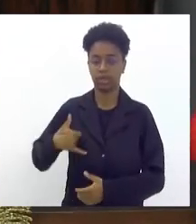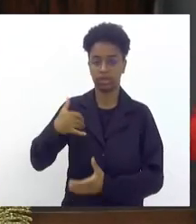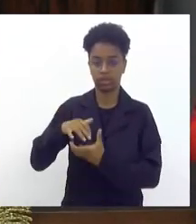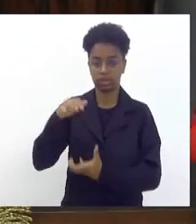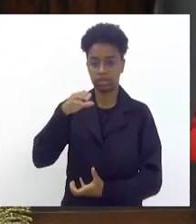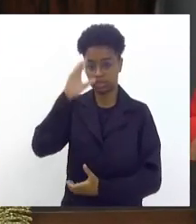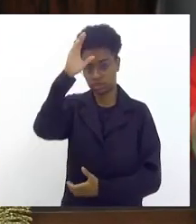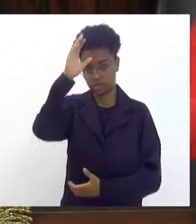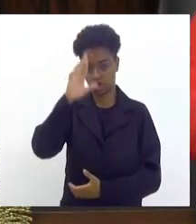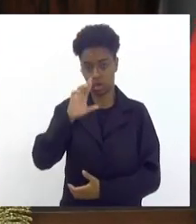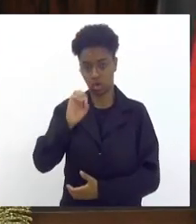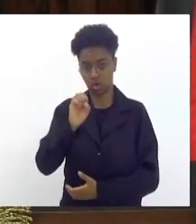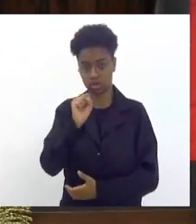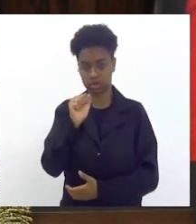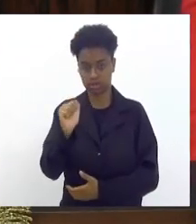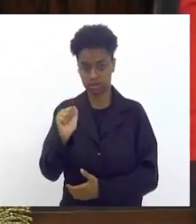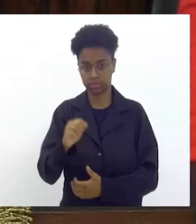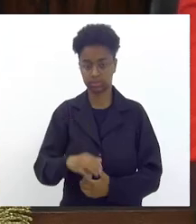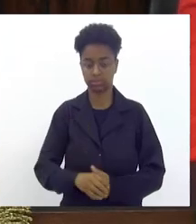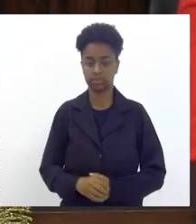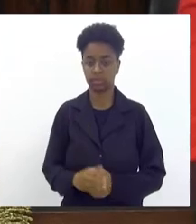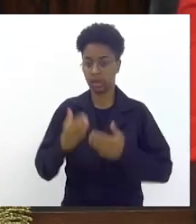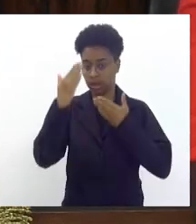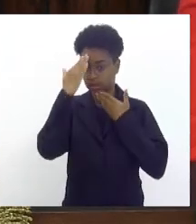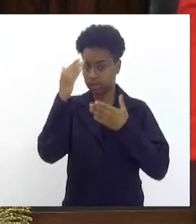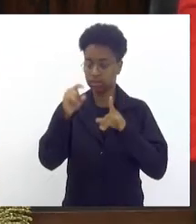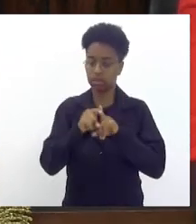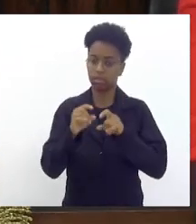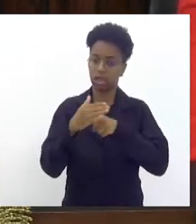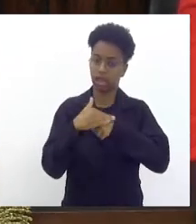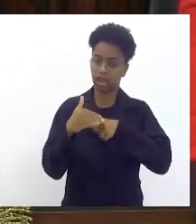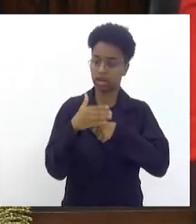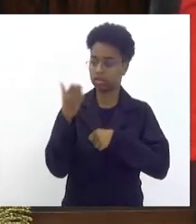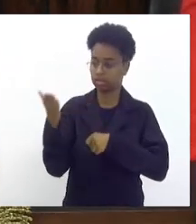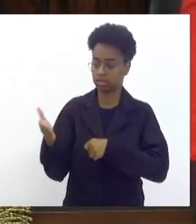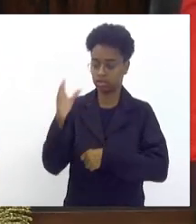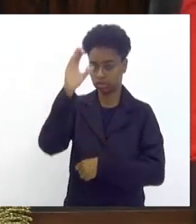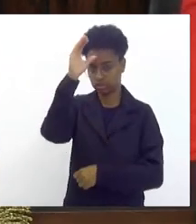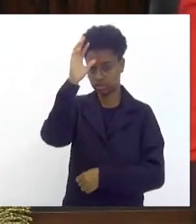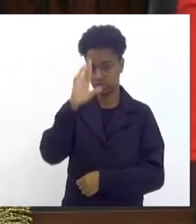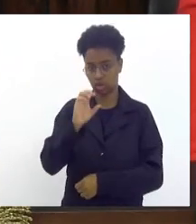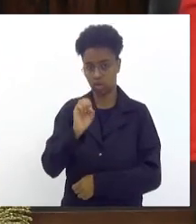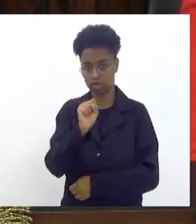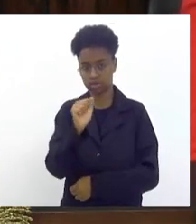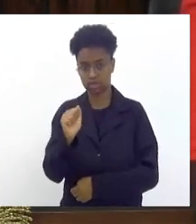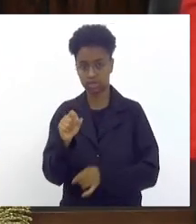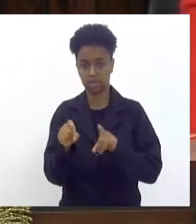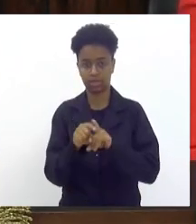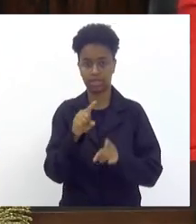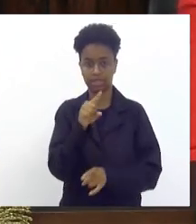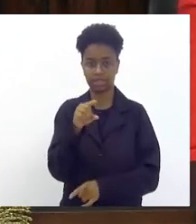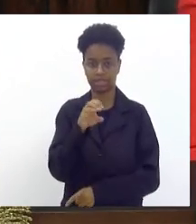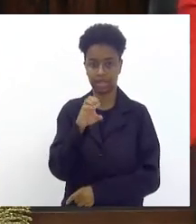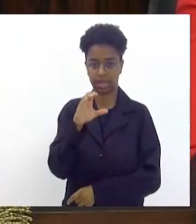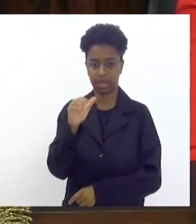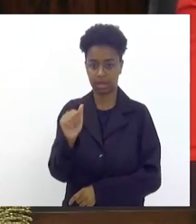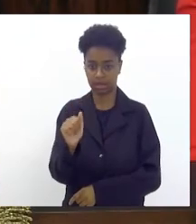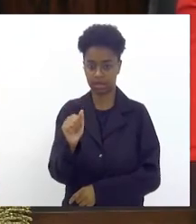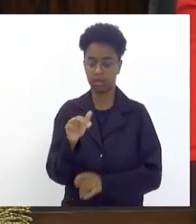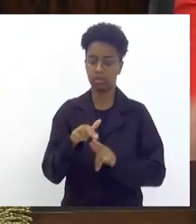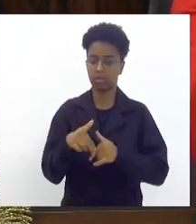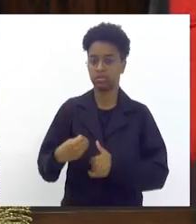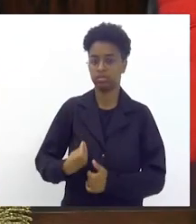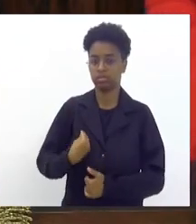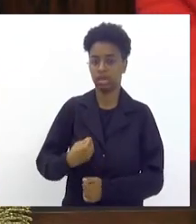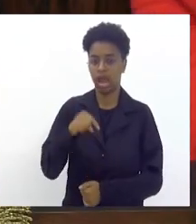tia Rosa eu quero aqui agradecer de maneira muito carinhosa a você tia Rosa e ao Zeca também pela presença aqui nessa manhã